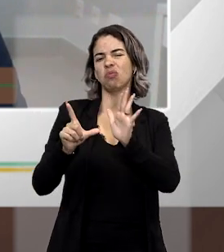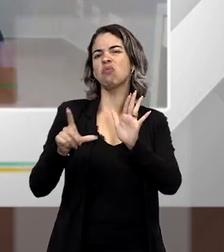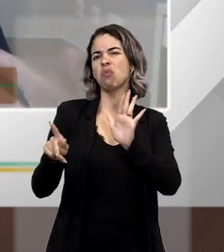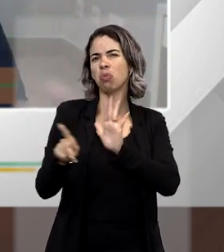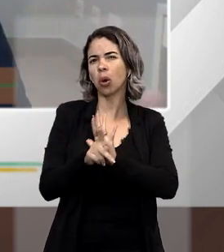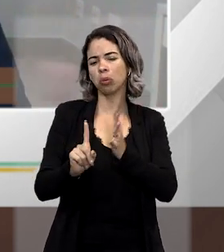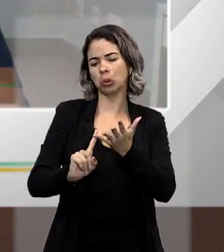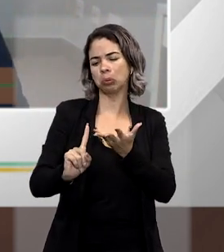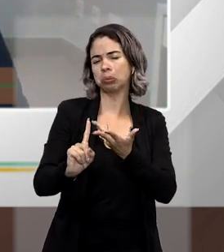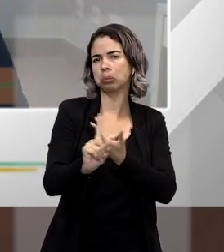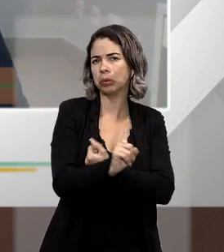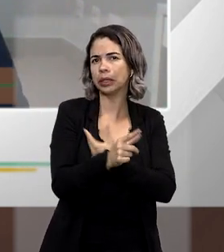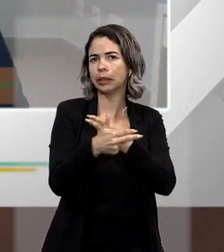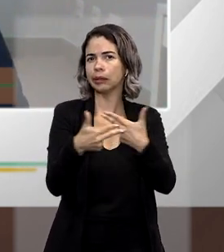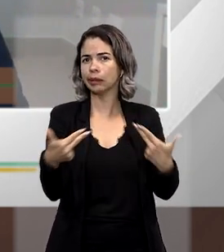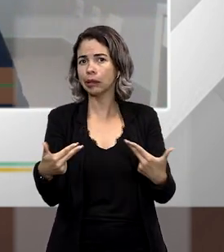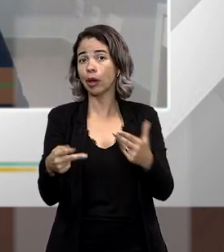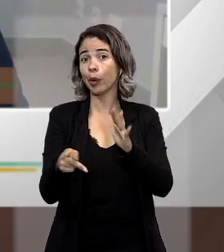todo esse arcabouço